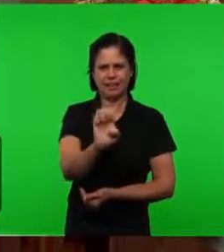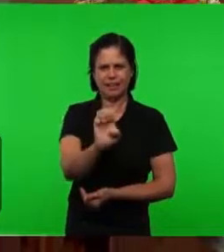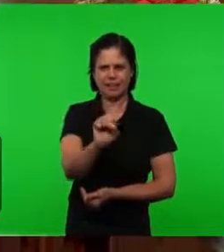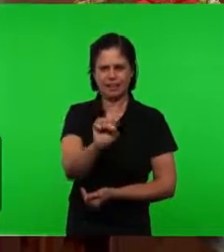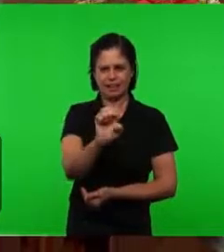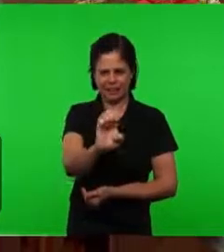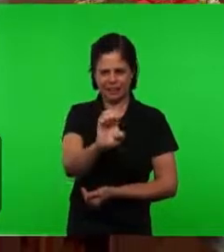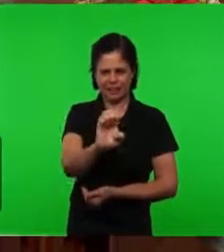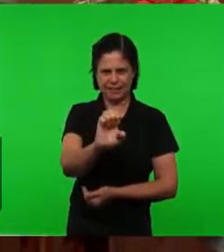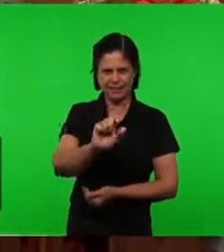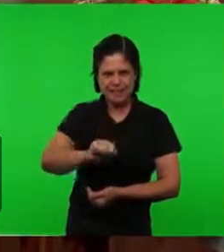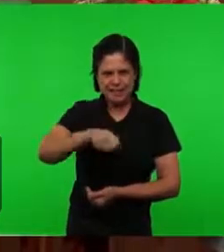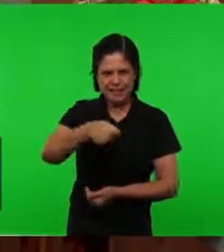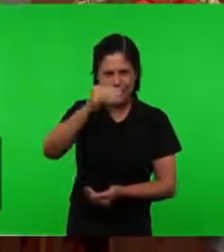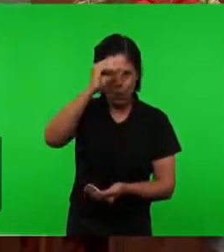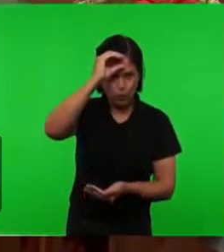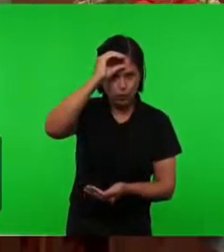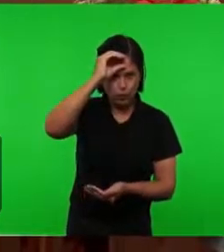Primeira